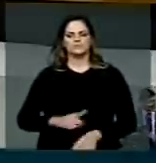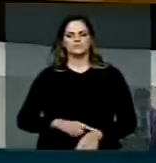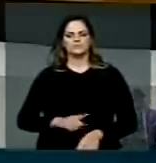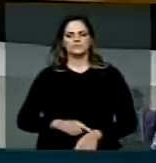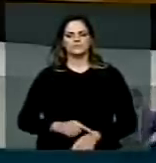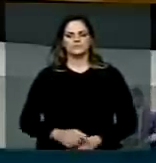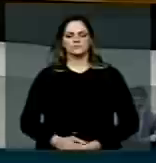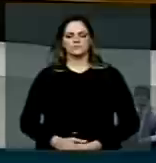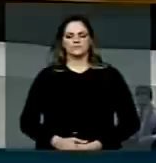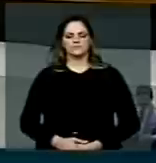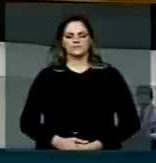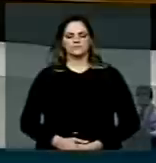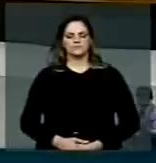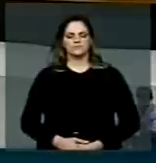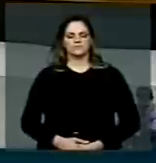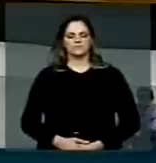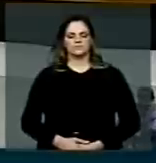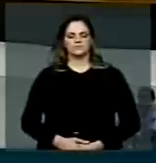Será corrigido.